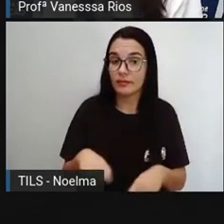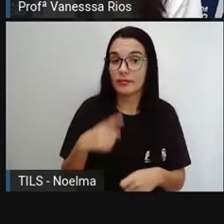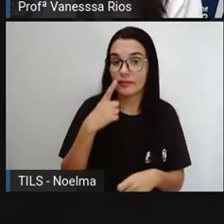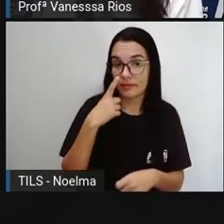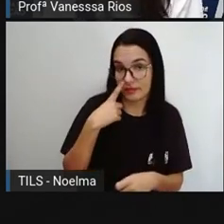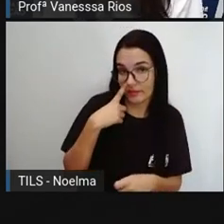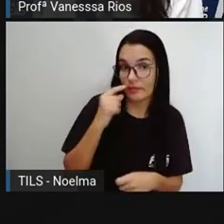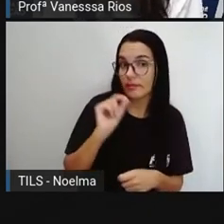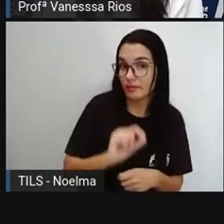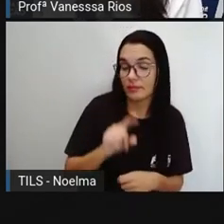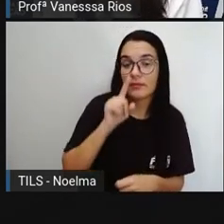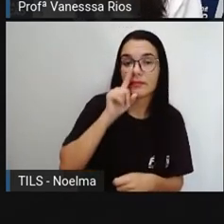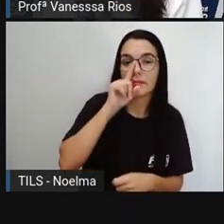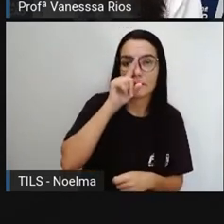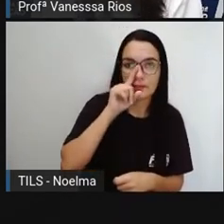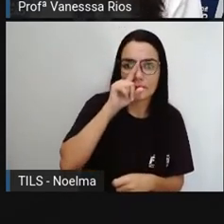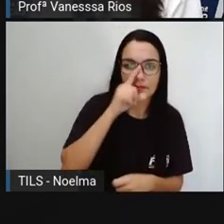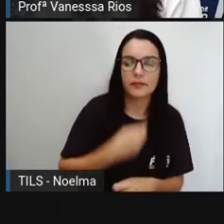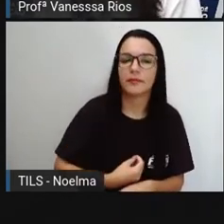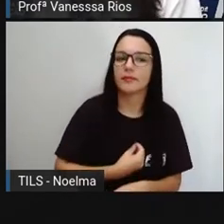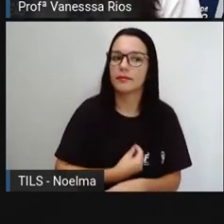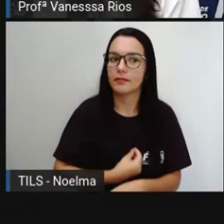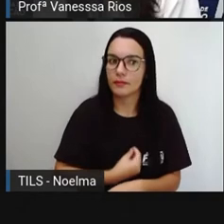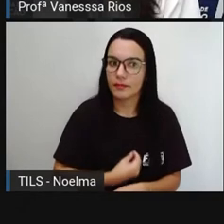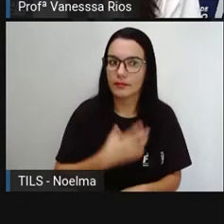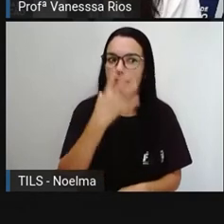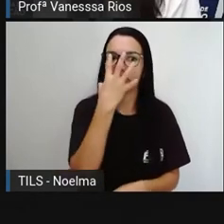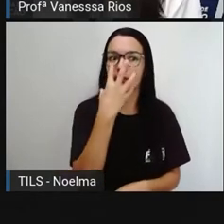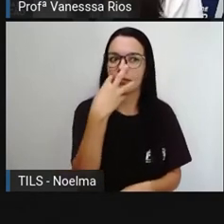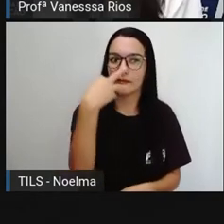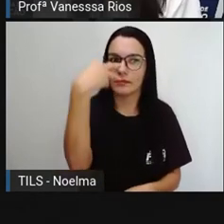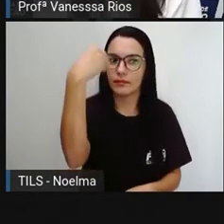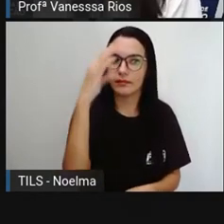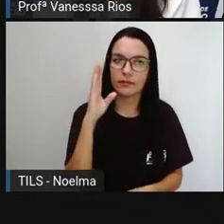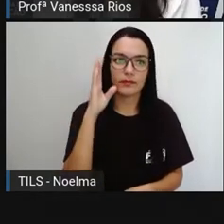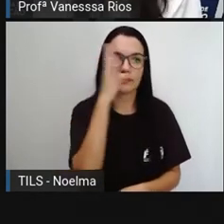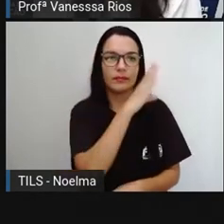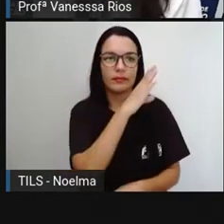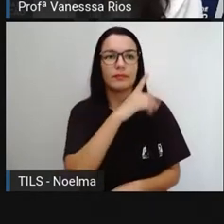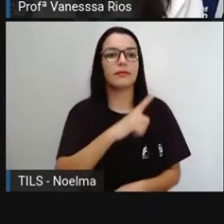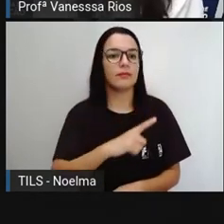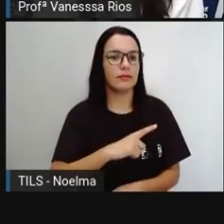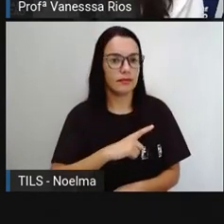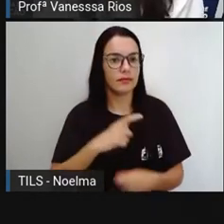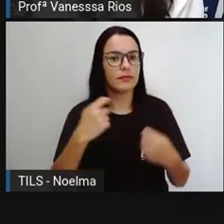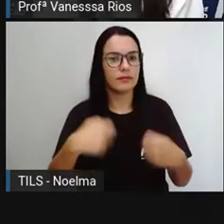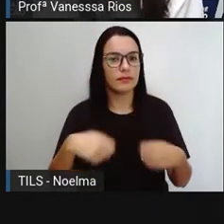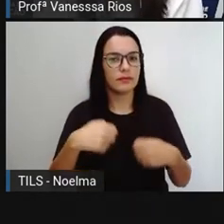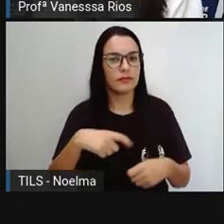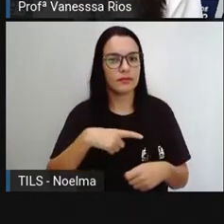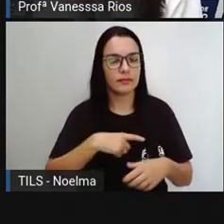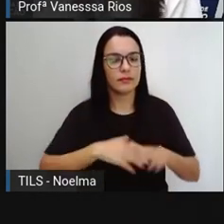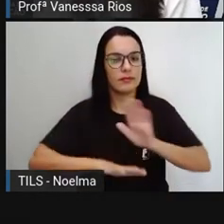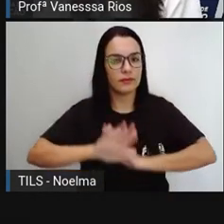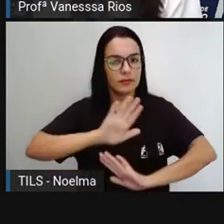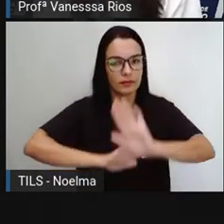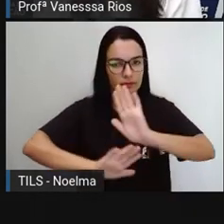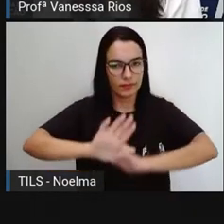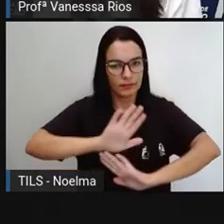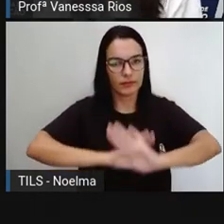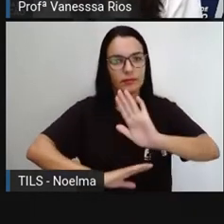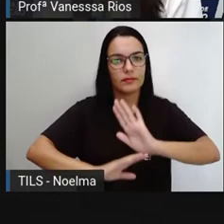existem, né? Que os lobos maus existem e a gente precisa ter cuidado, né? Ao passar